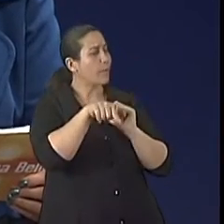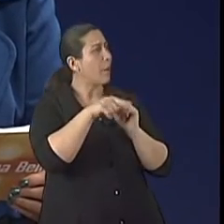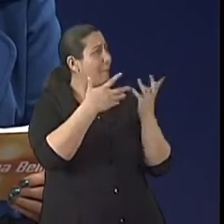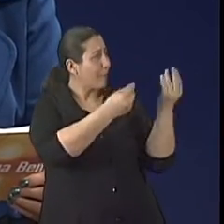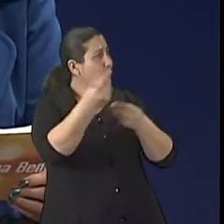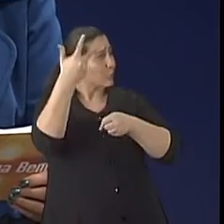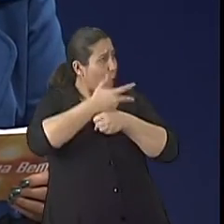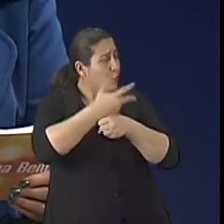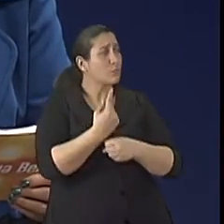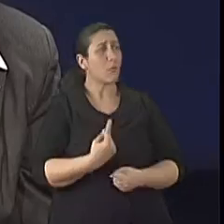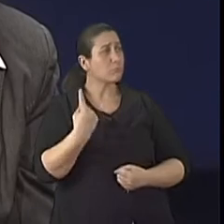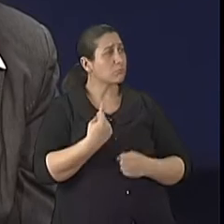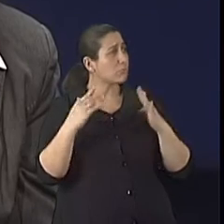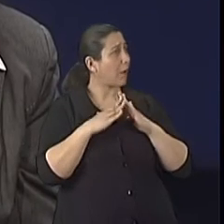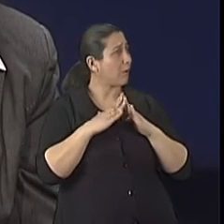sozinhos.